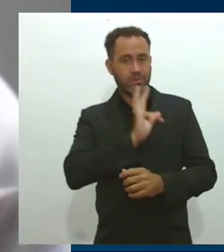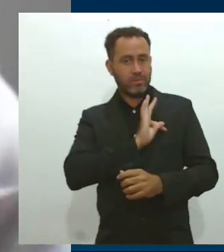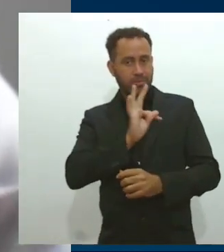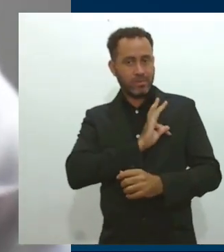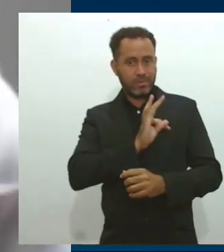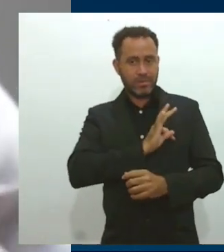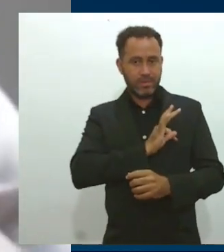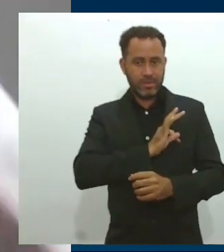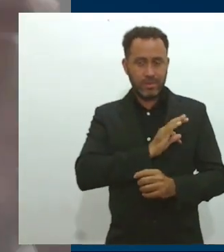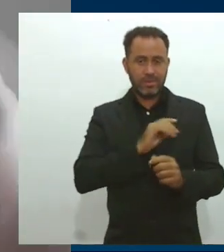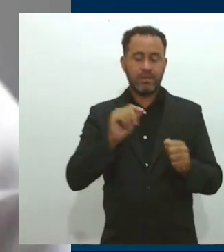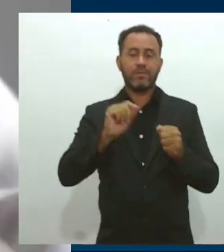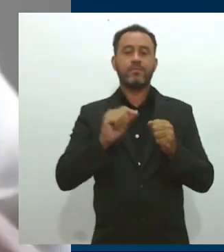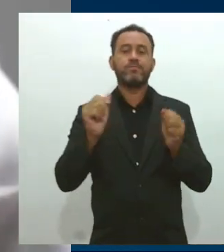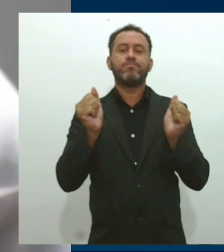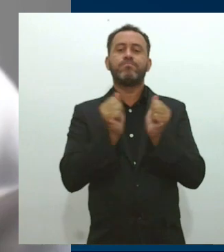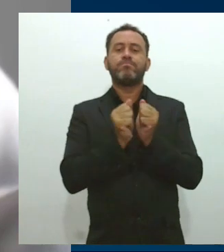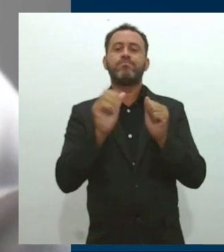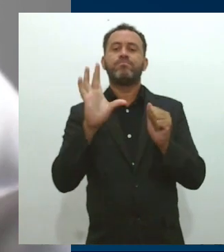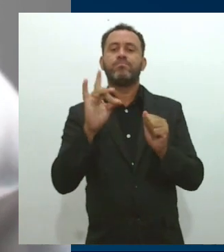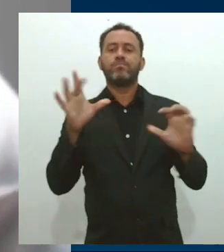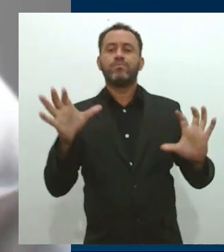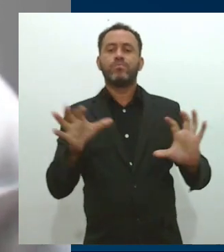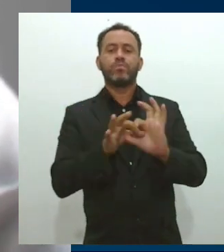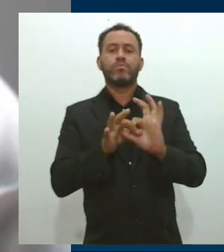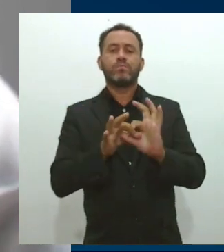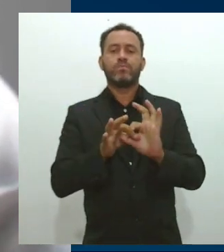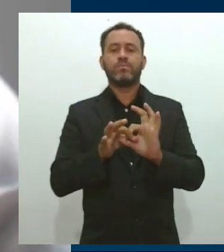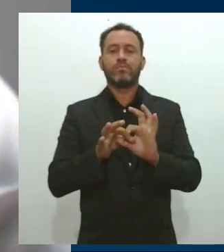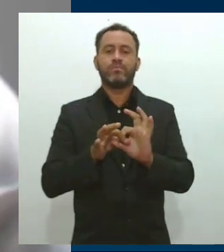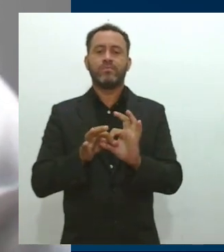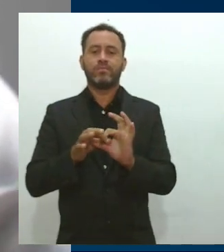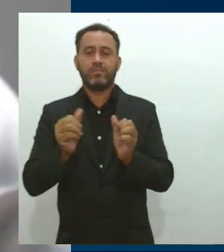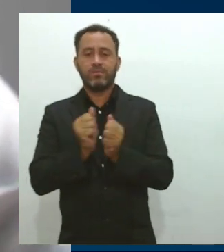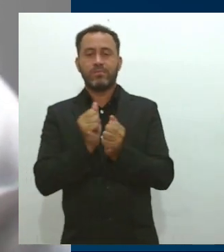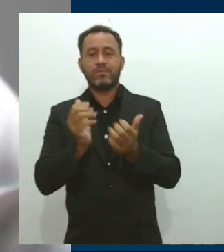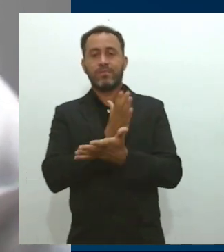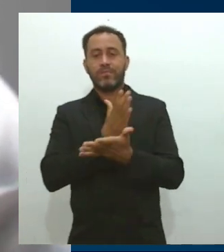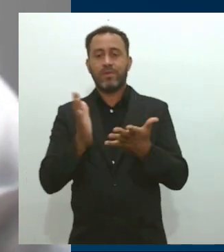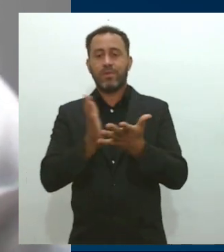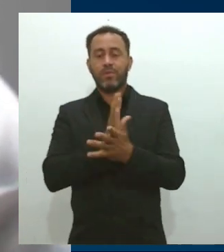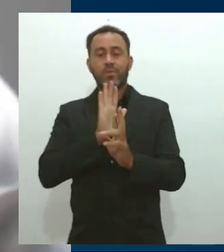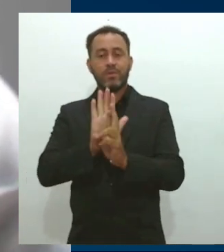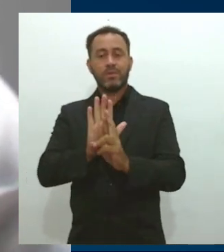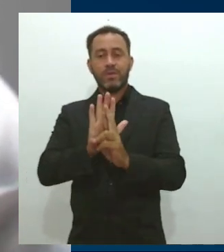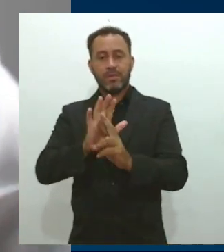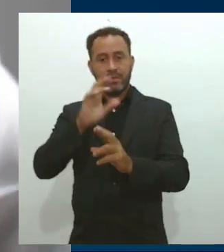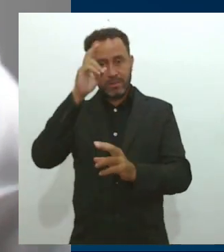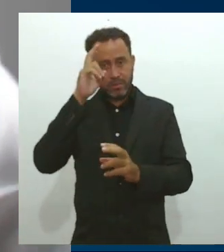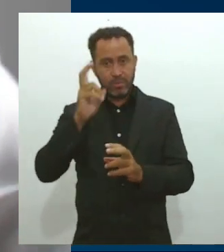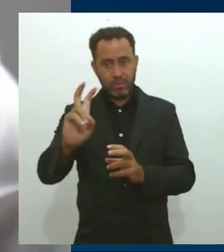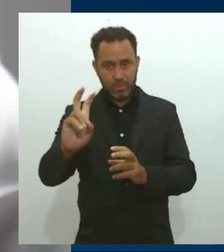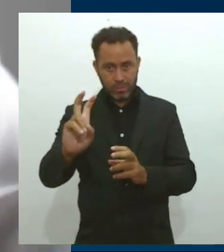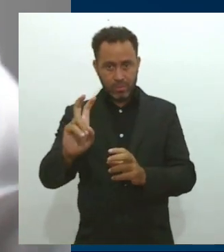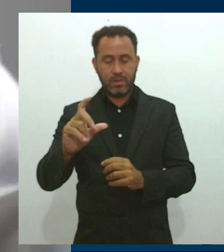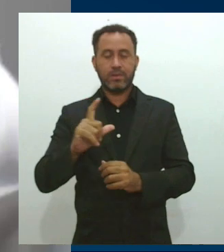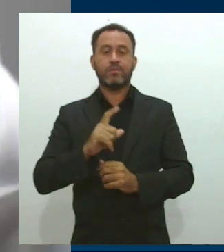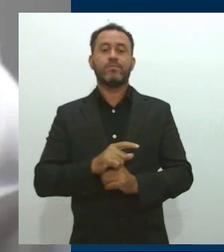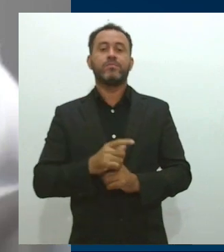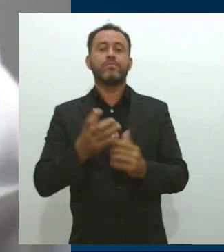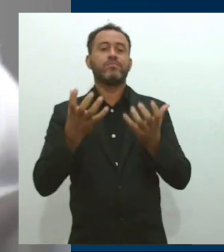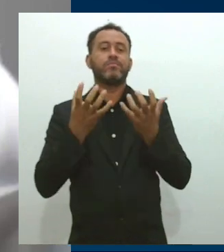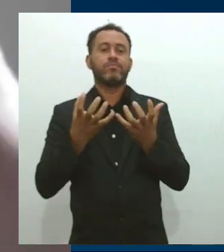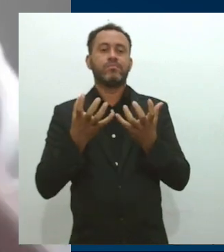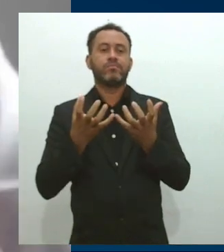bastante, porque justamente por tudo que eu falei agora, a gente já está tendo algumas perdas de representação cultural. A gente achou que é algo que